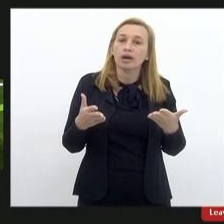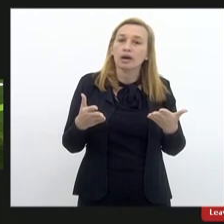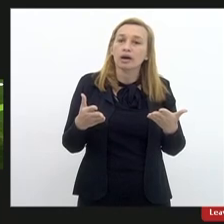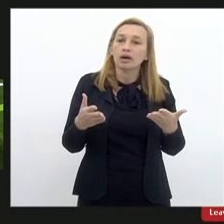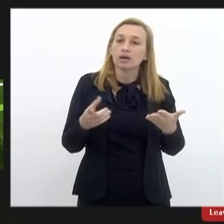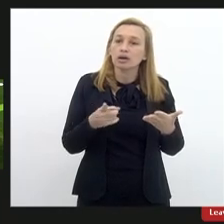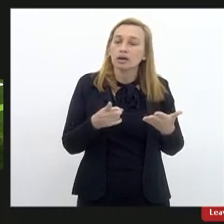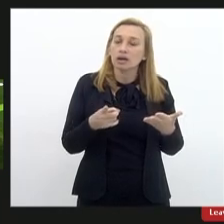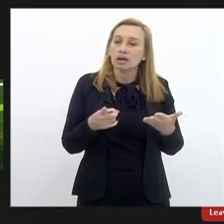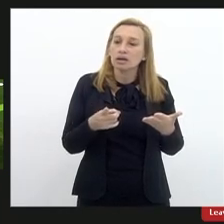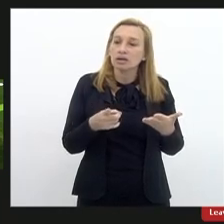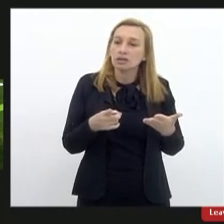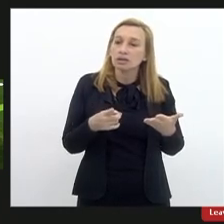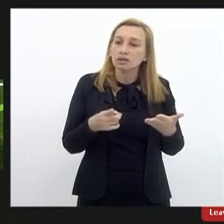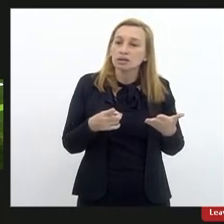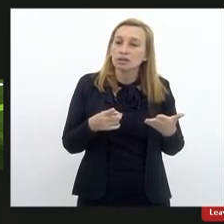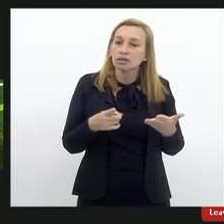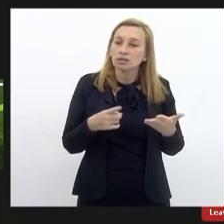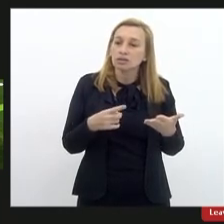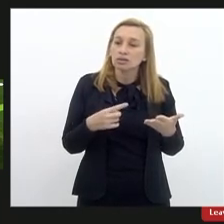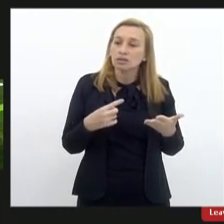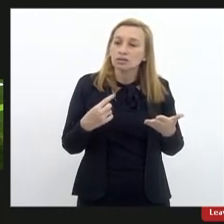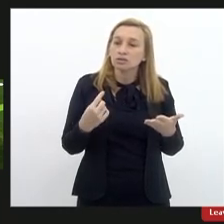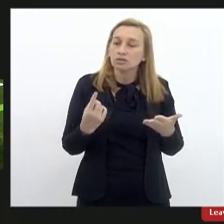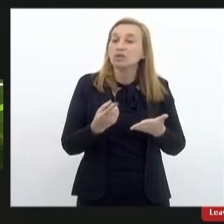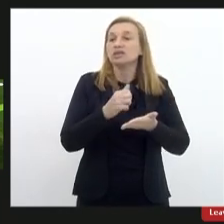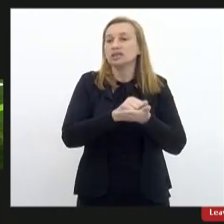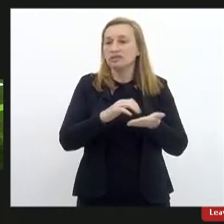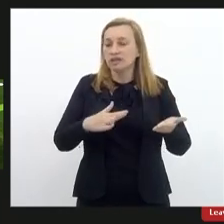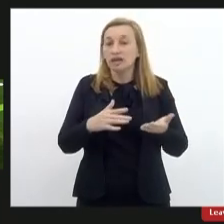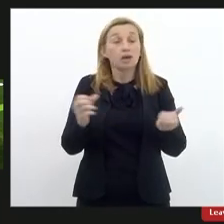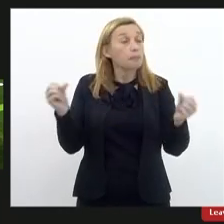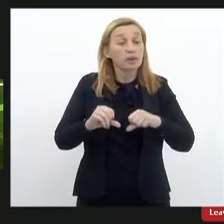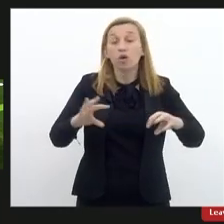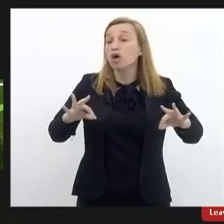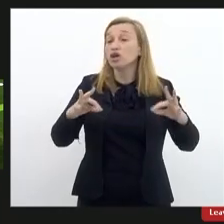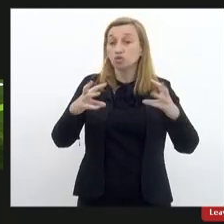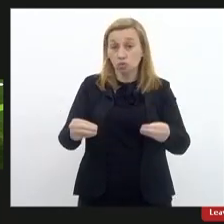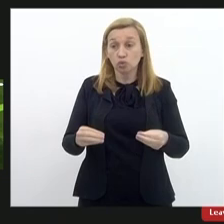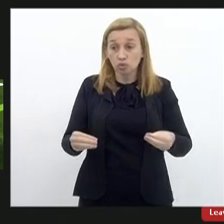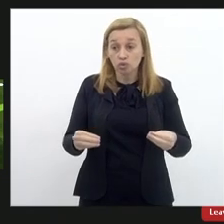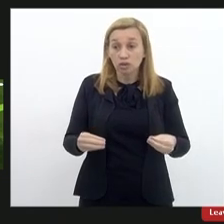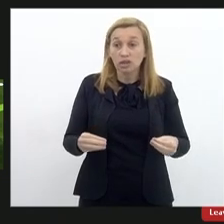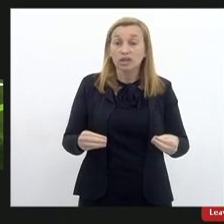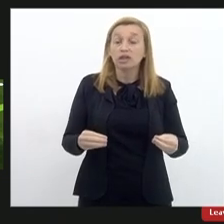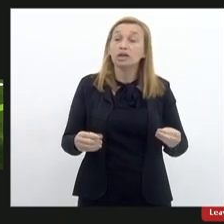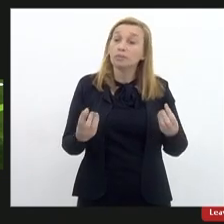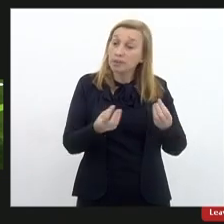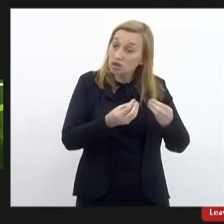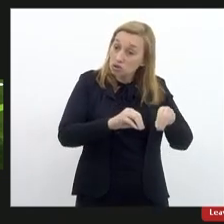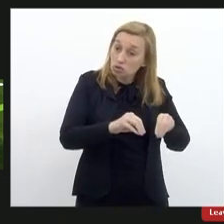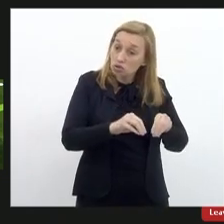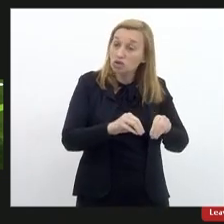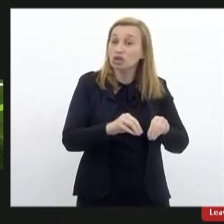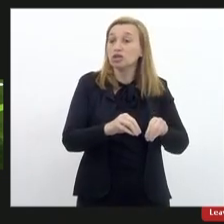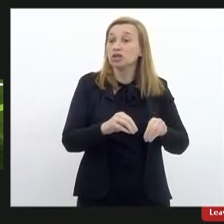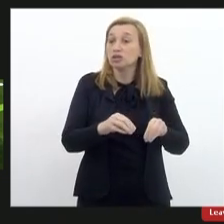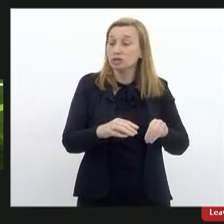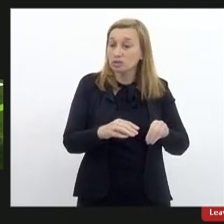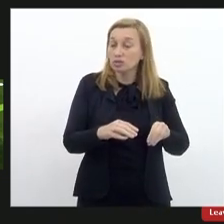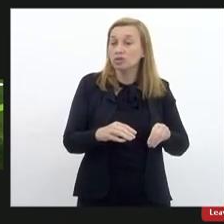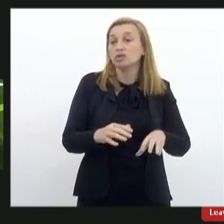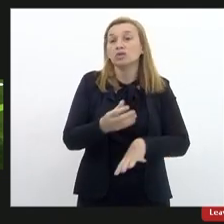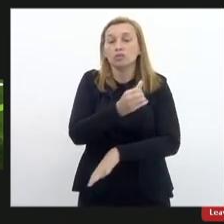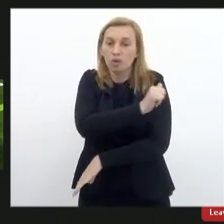nossas atribuições, pior em todas as situações e que reflete e que respinga no nosso